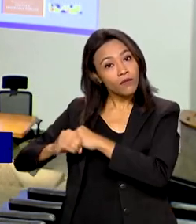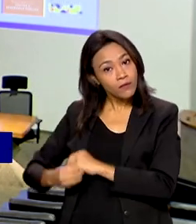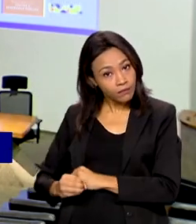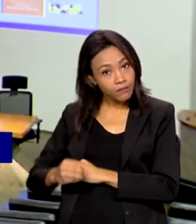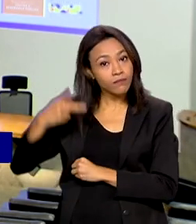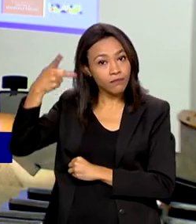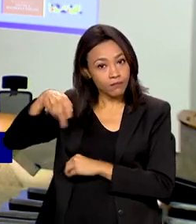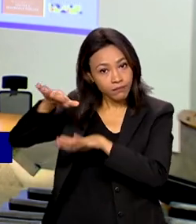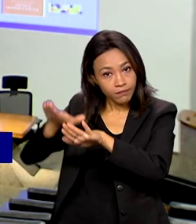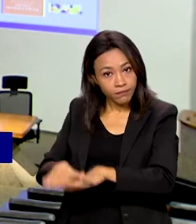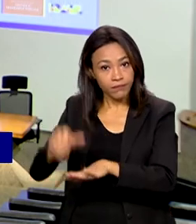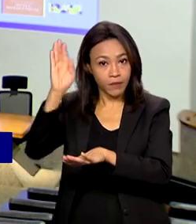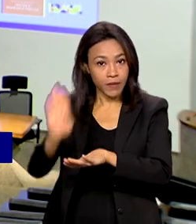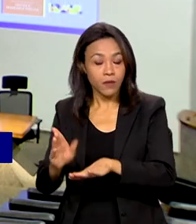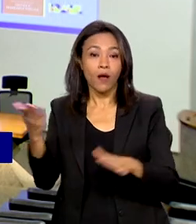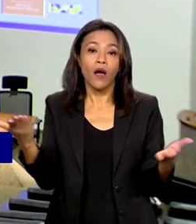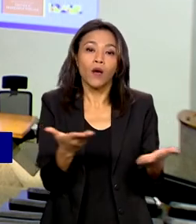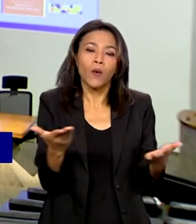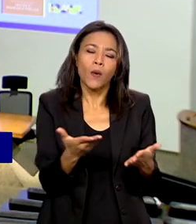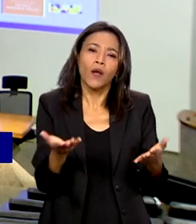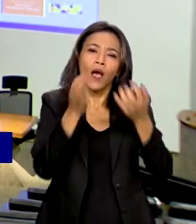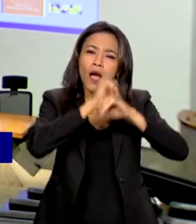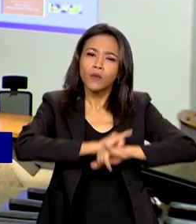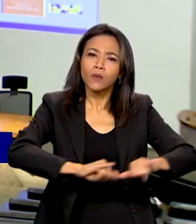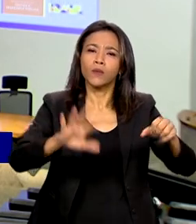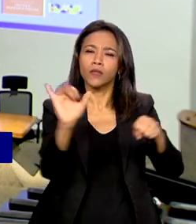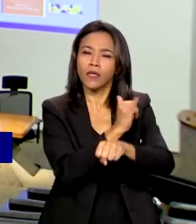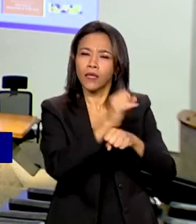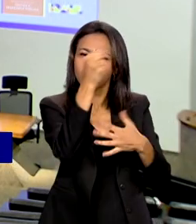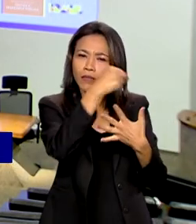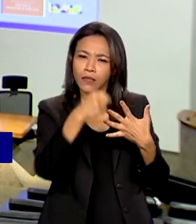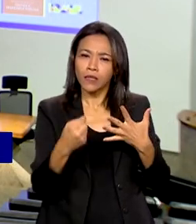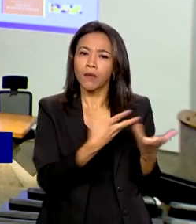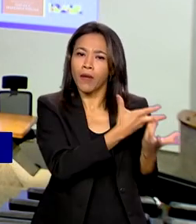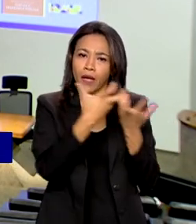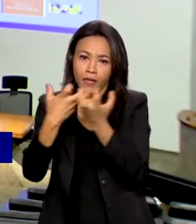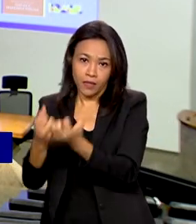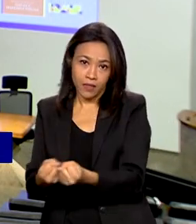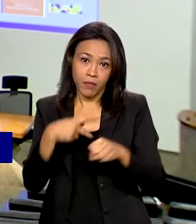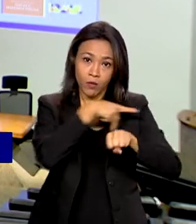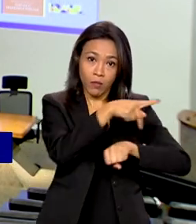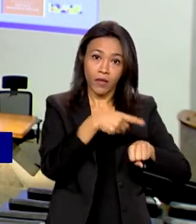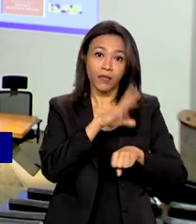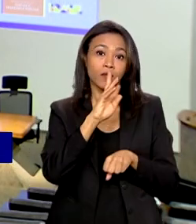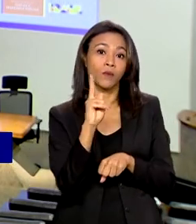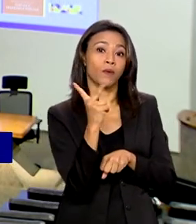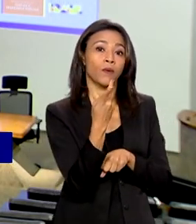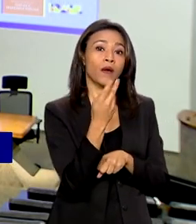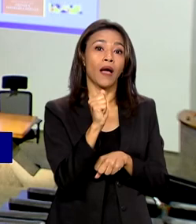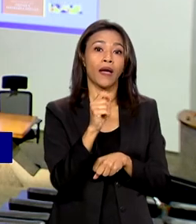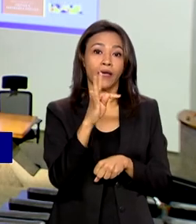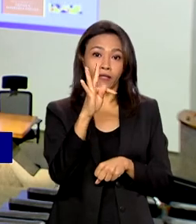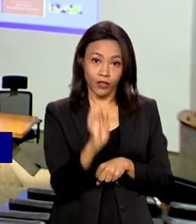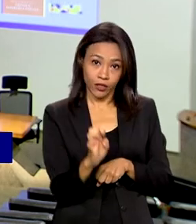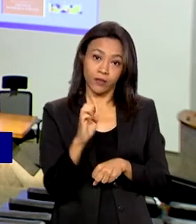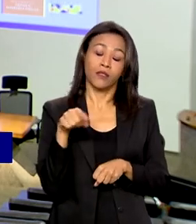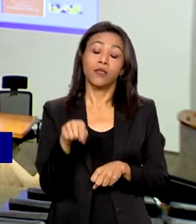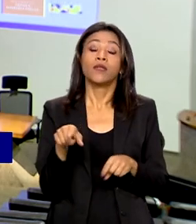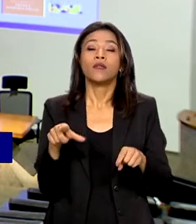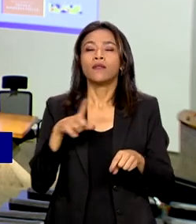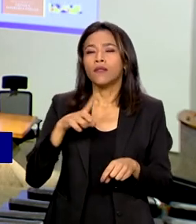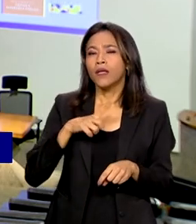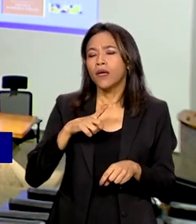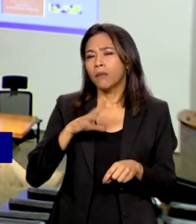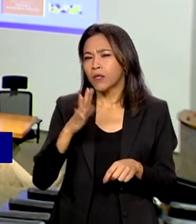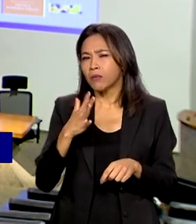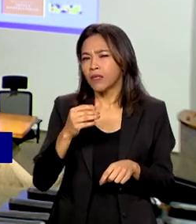anunciou medidas para integrar refugiados do Haiti à sociedade brasileira. A estimativa é de que existam